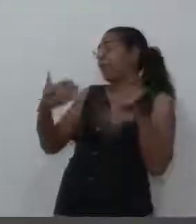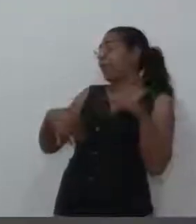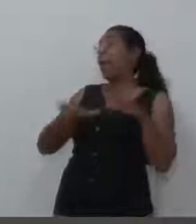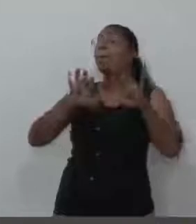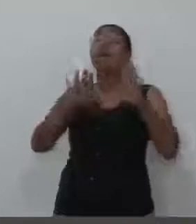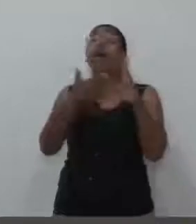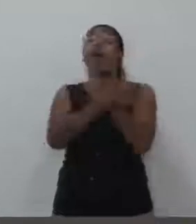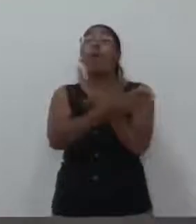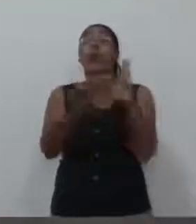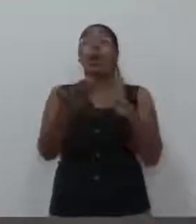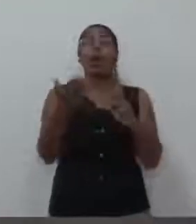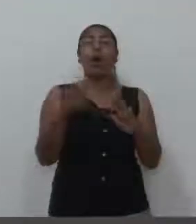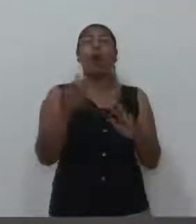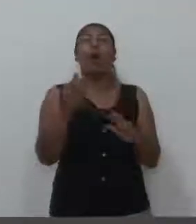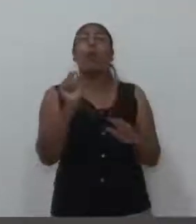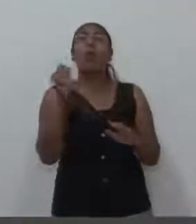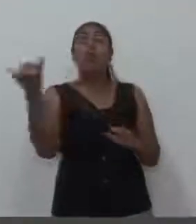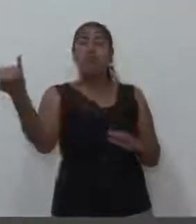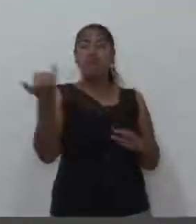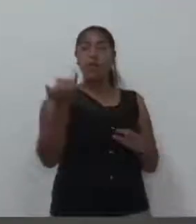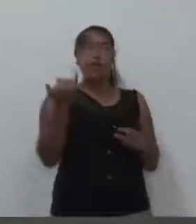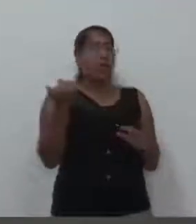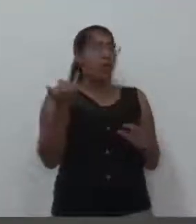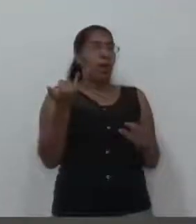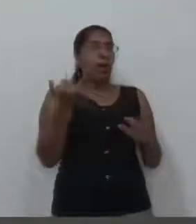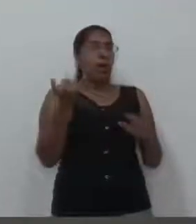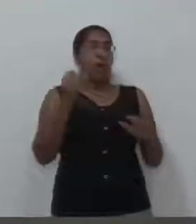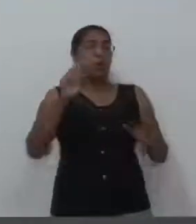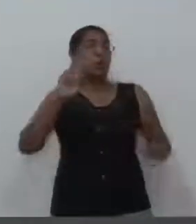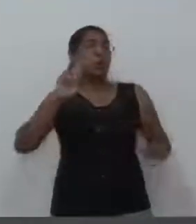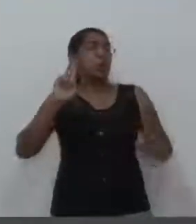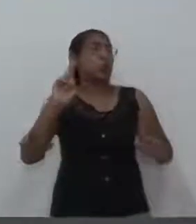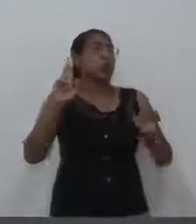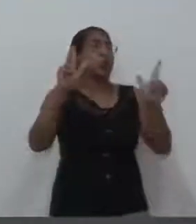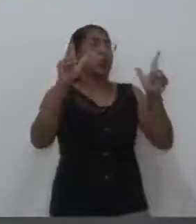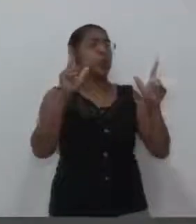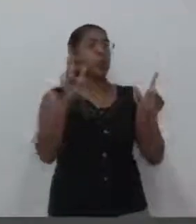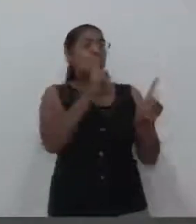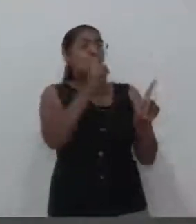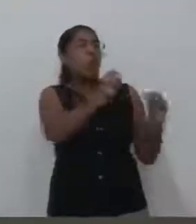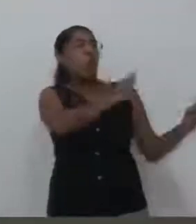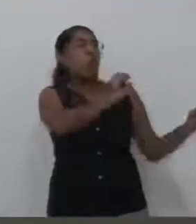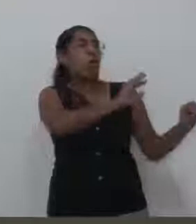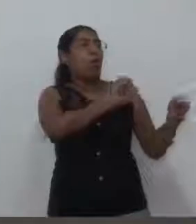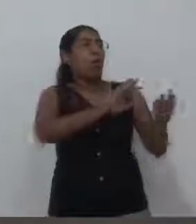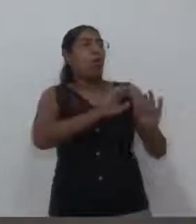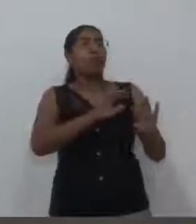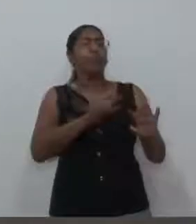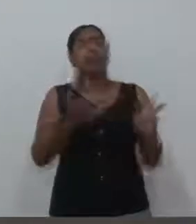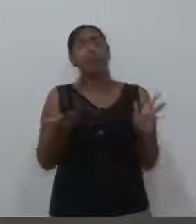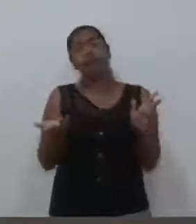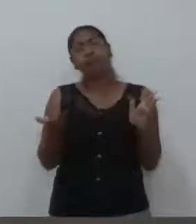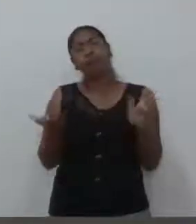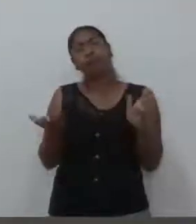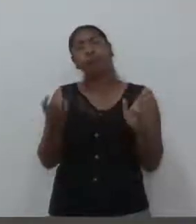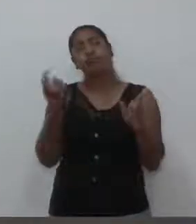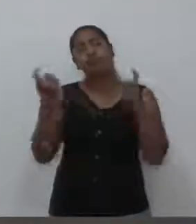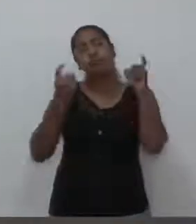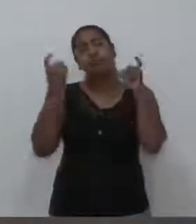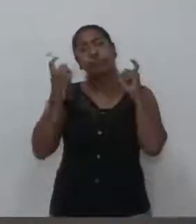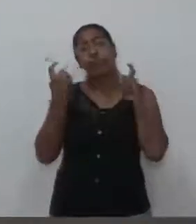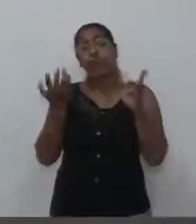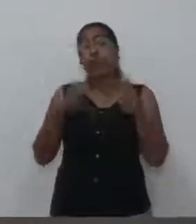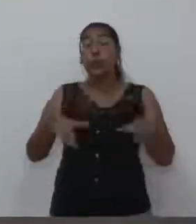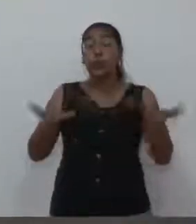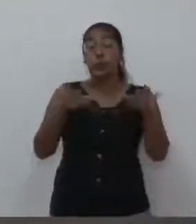que em nada ajuda. A questão da água é preocupante? É claro que é preocupante. Merece muita atenção esse assunto, mas a gente vê,